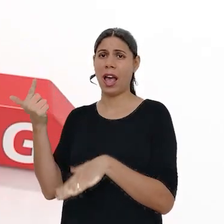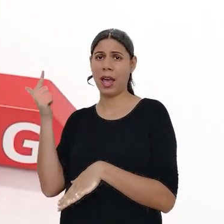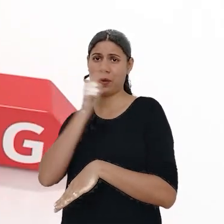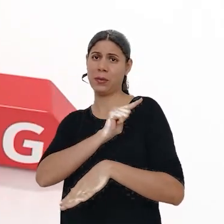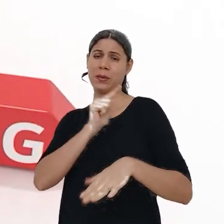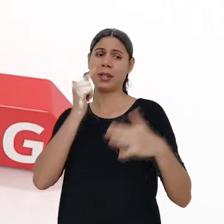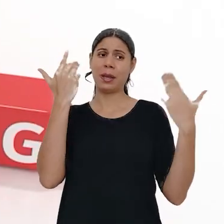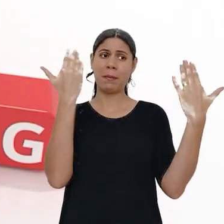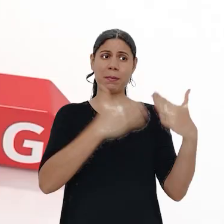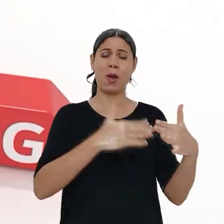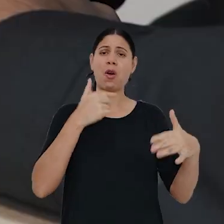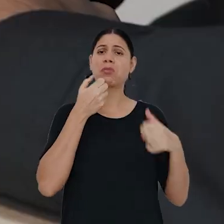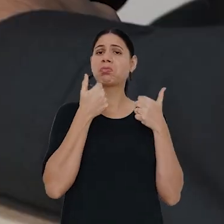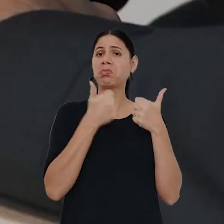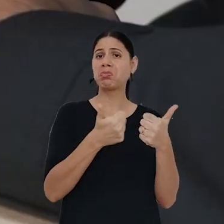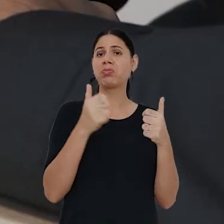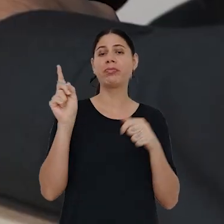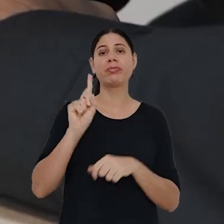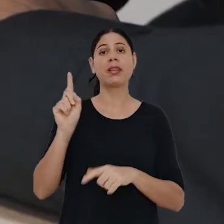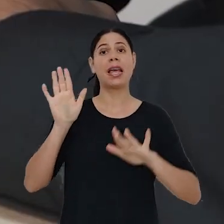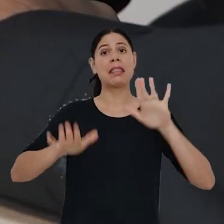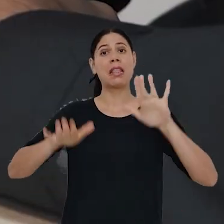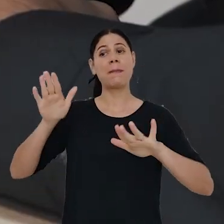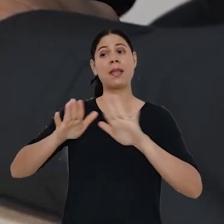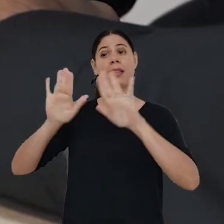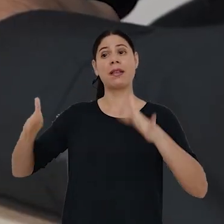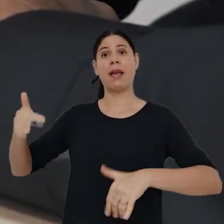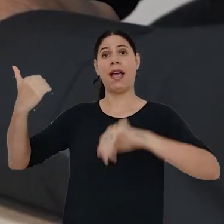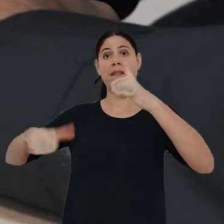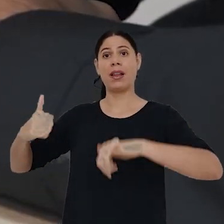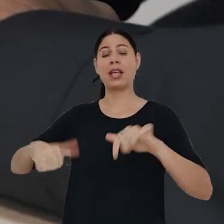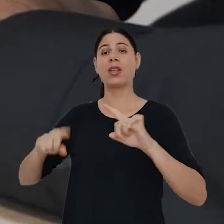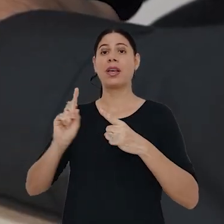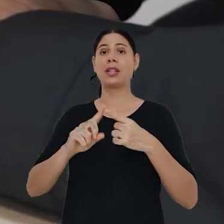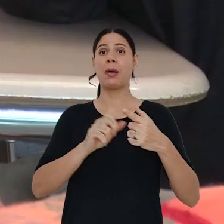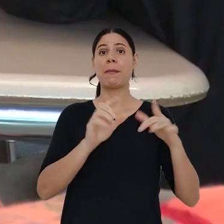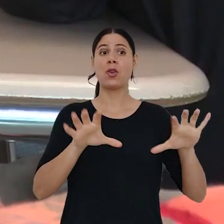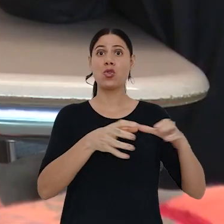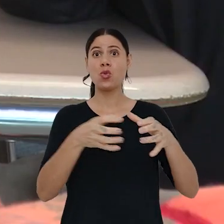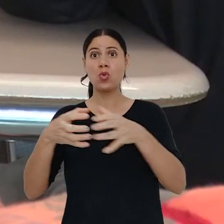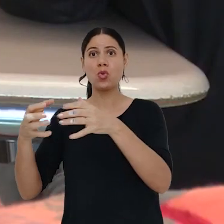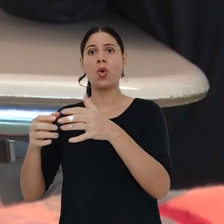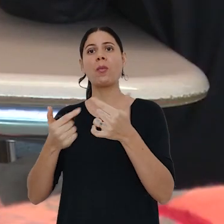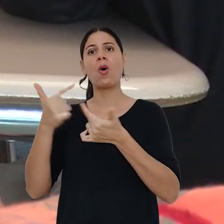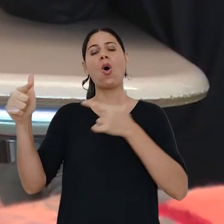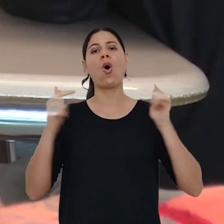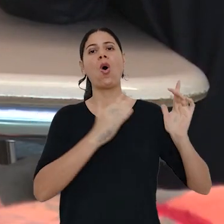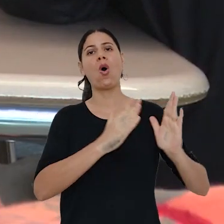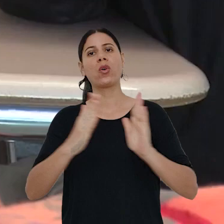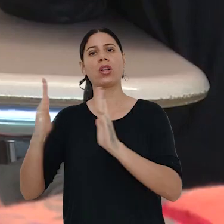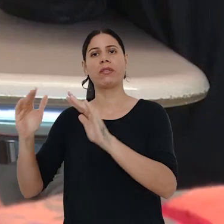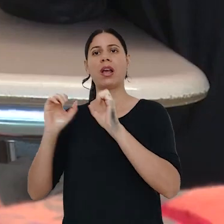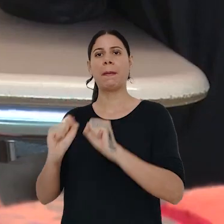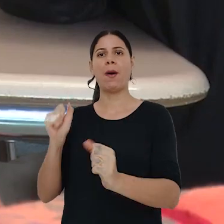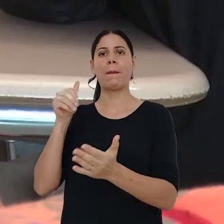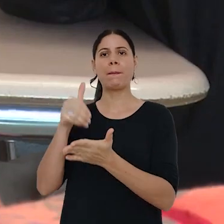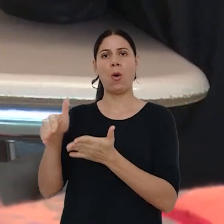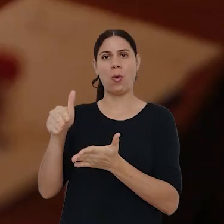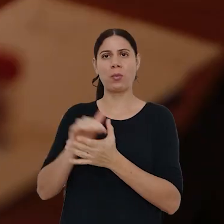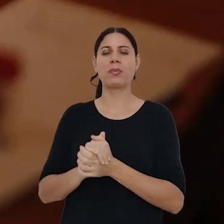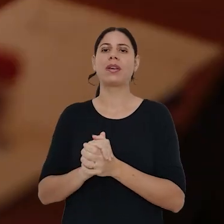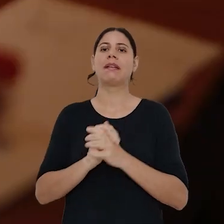ir bem colocado nas provas. A depender da banca examinadora e do órgão escolhido, outras fases podem implicar caráter